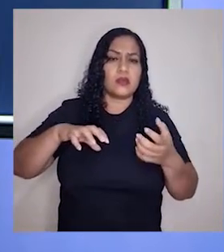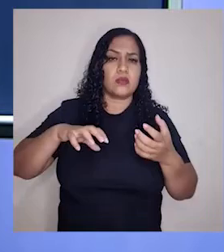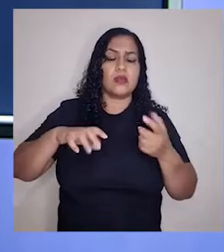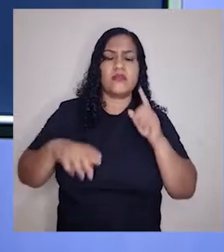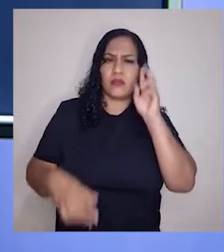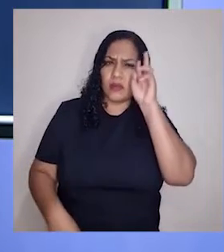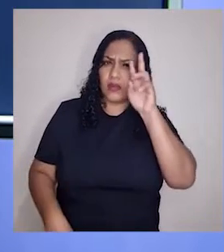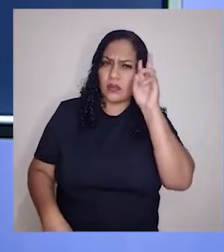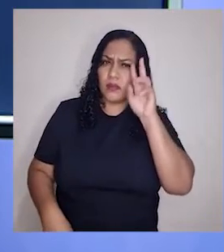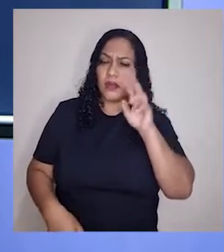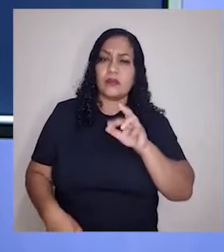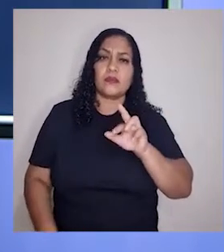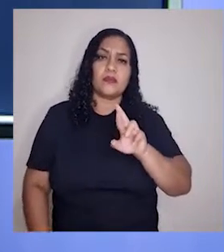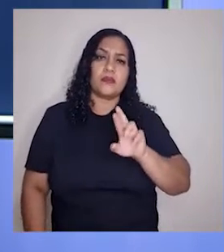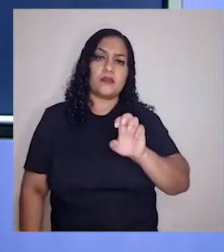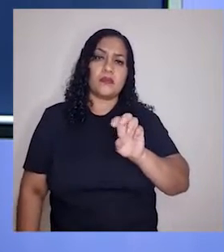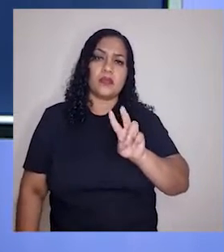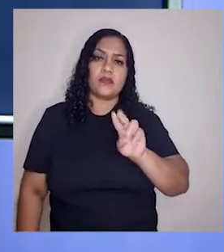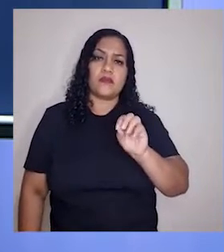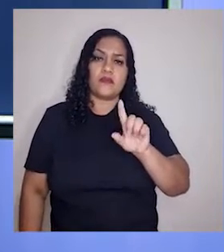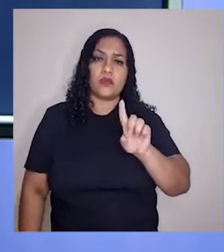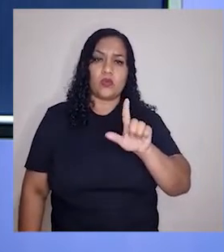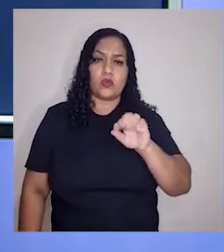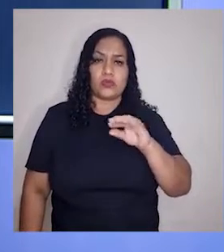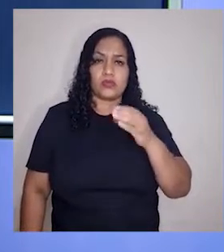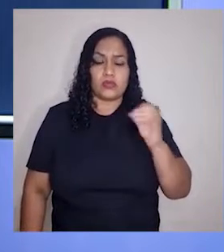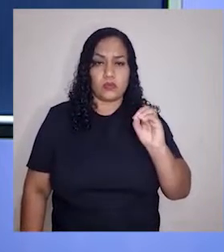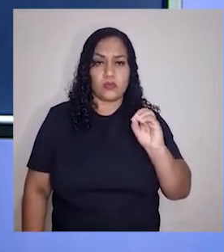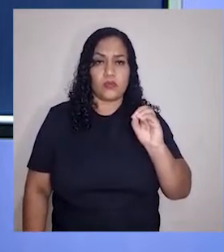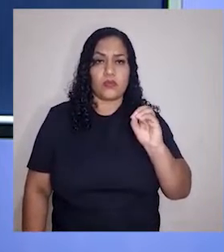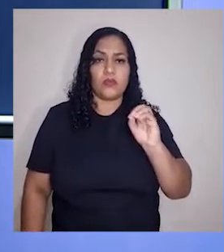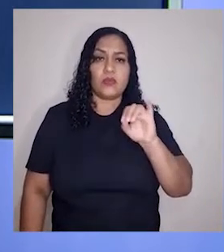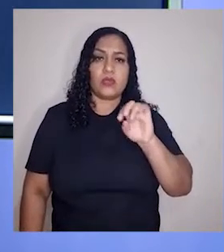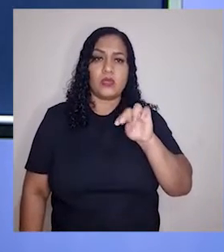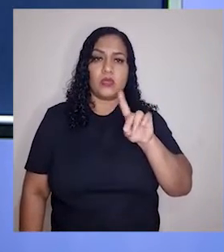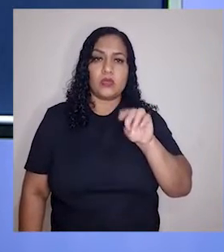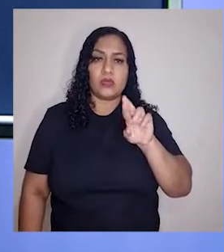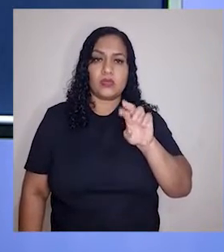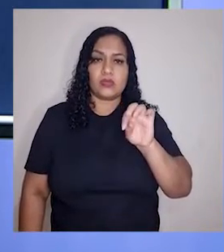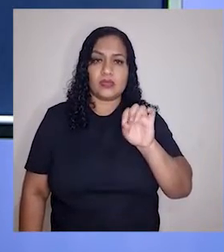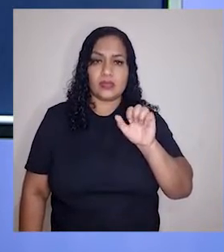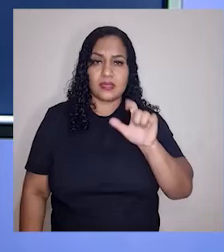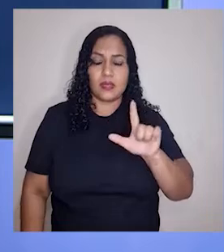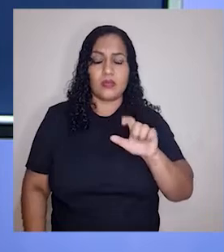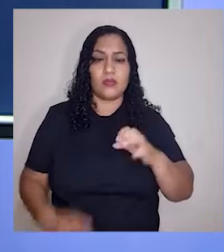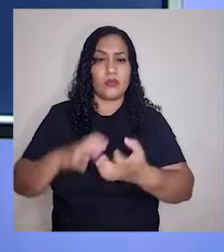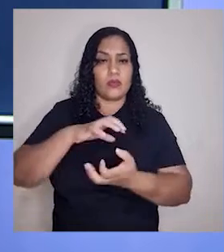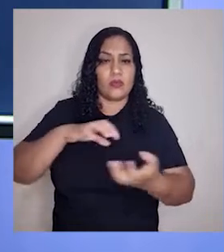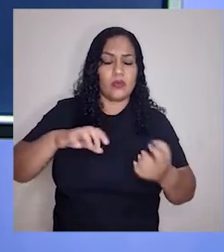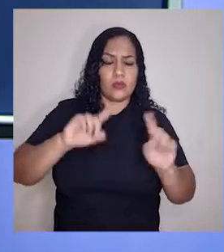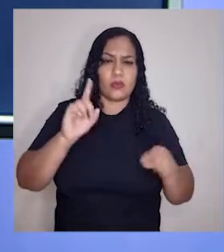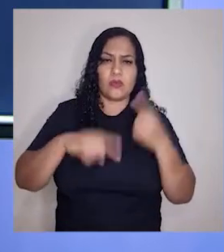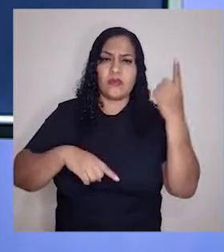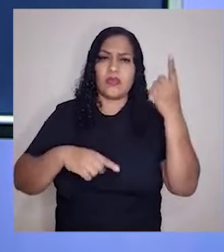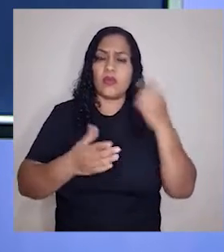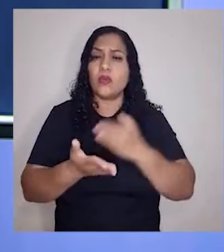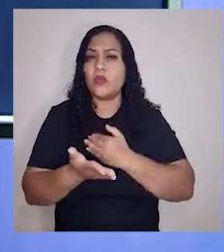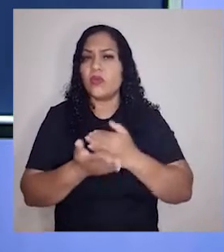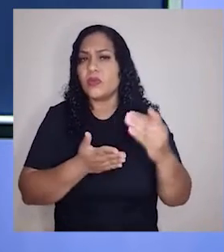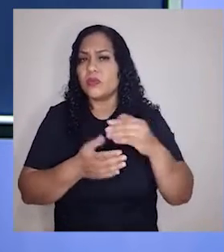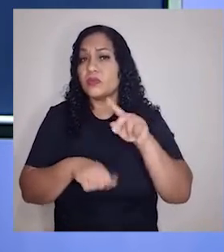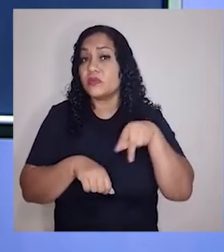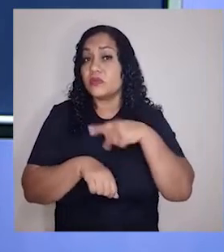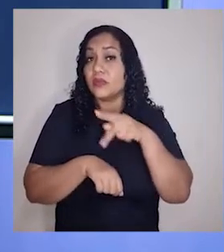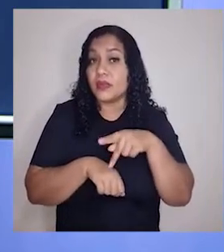Industrial. Vamos relembrar. A Revolução Industrial começou nas grandes metrópoles. Qual foi o